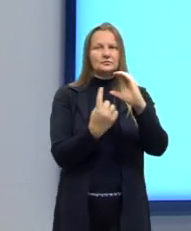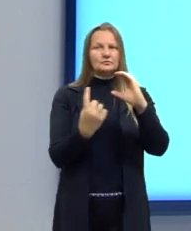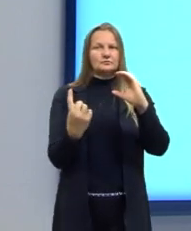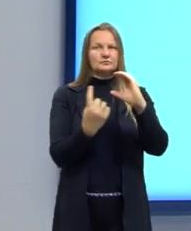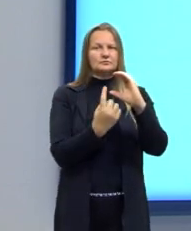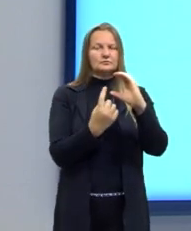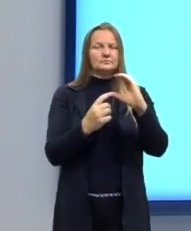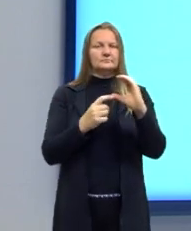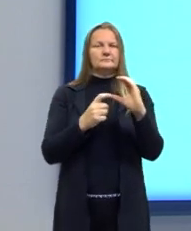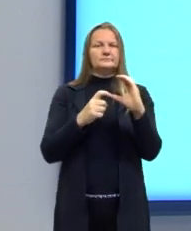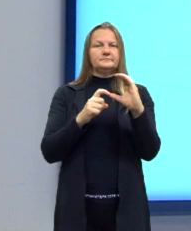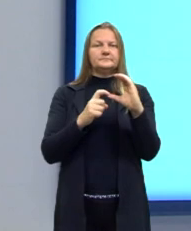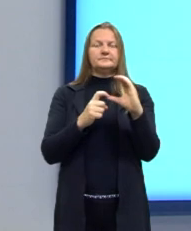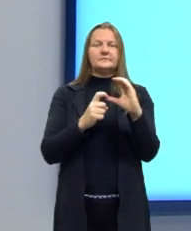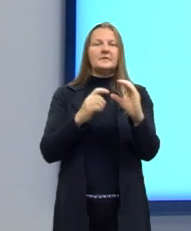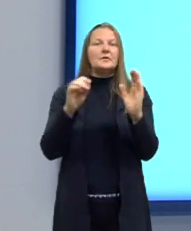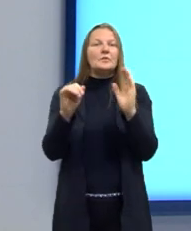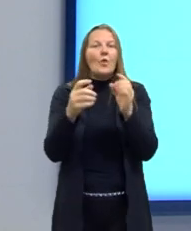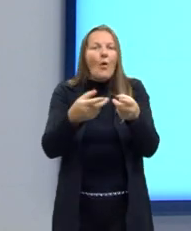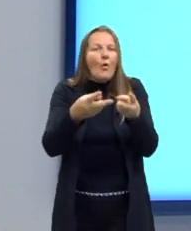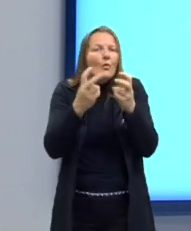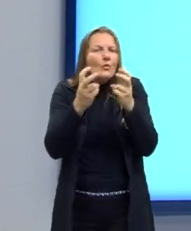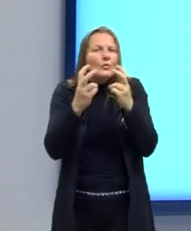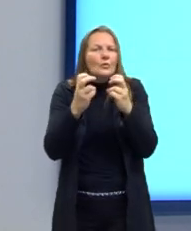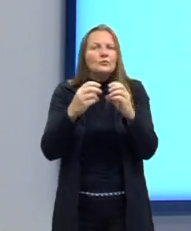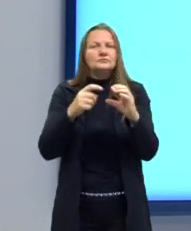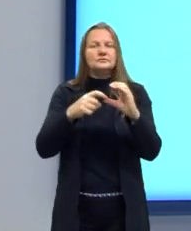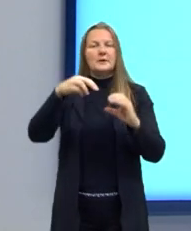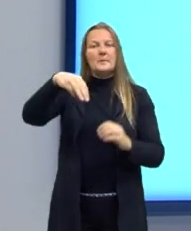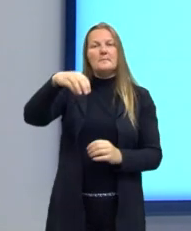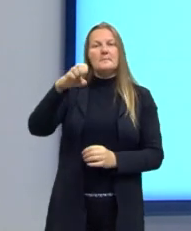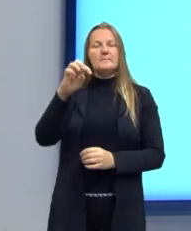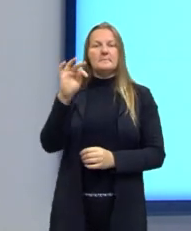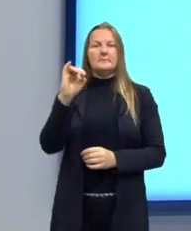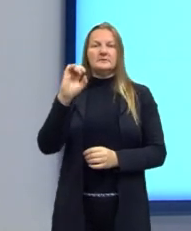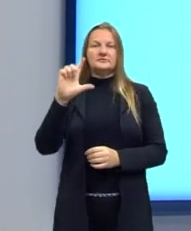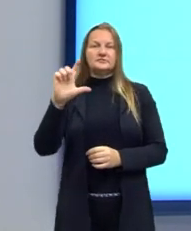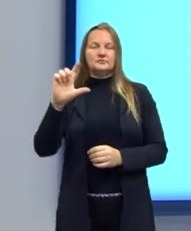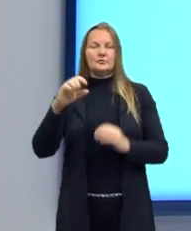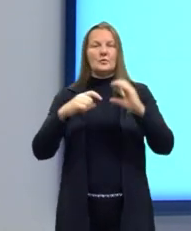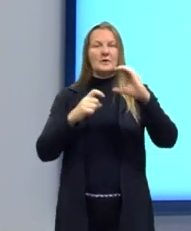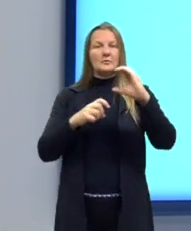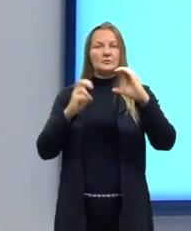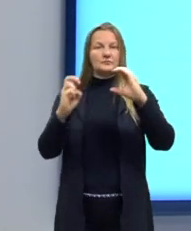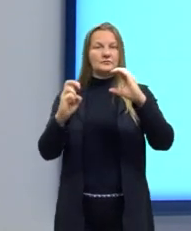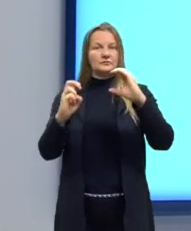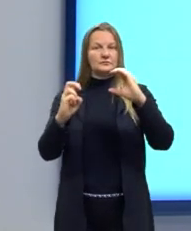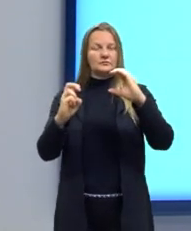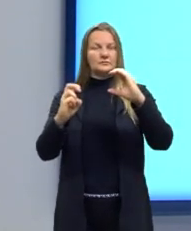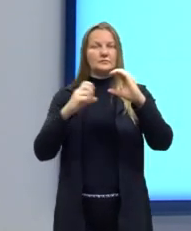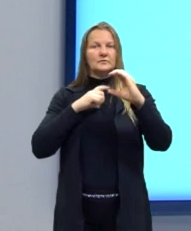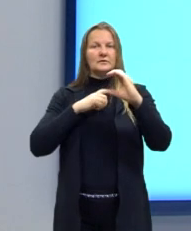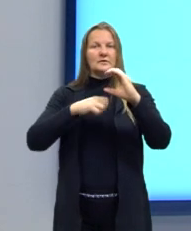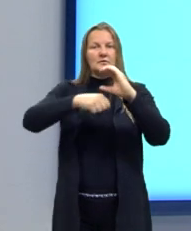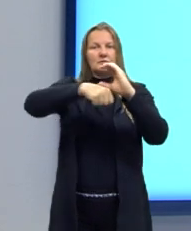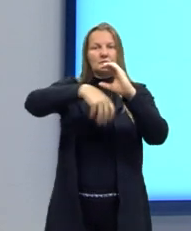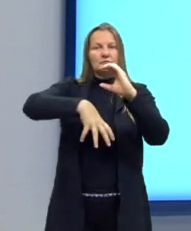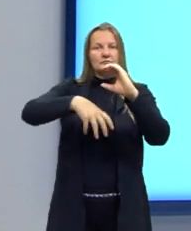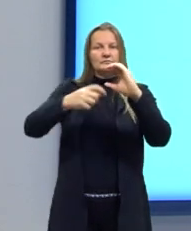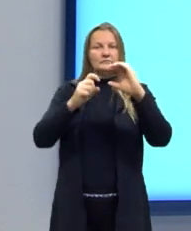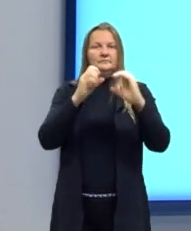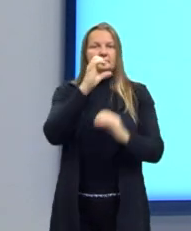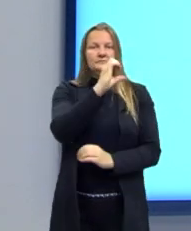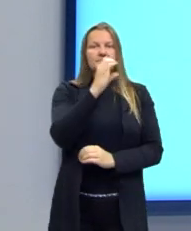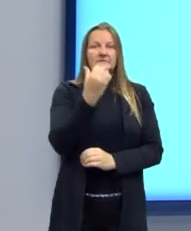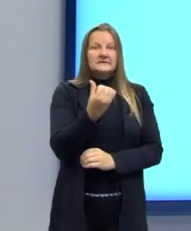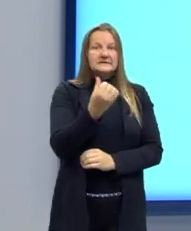extremidade. Identifico que eu tenho um metil no carbono, cinco. Eu tenho uma cadeia de seis átomos